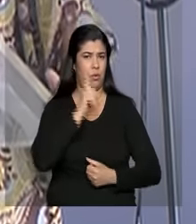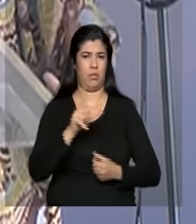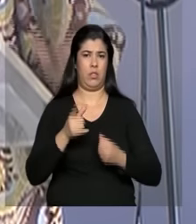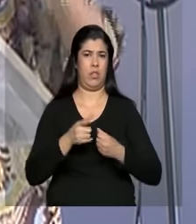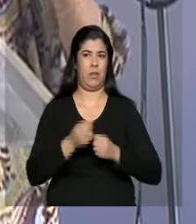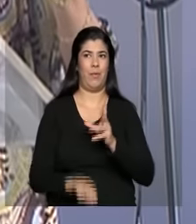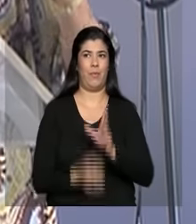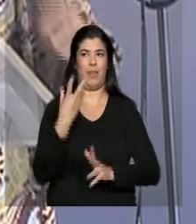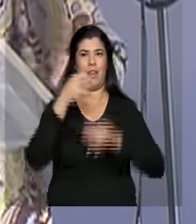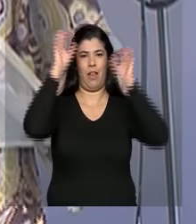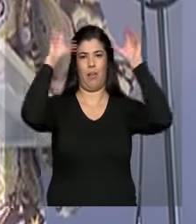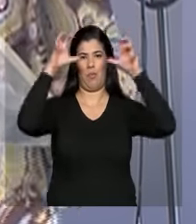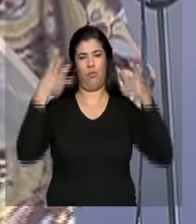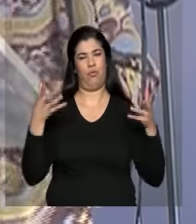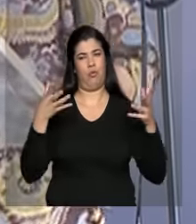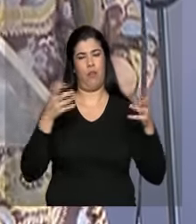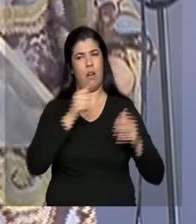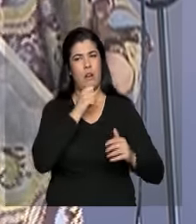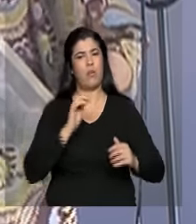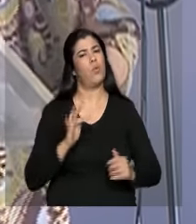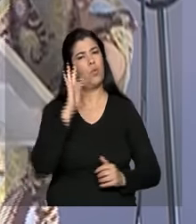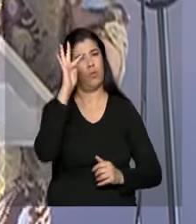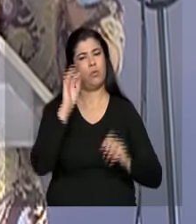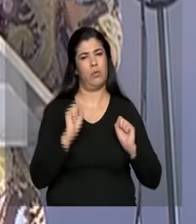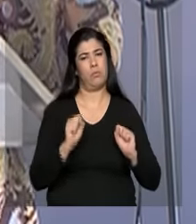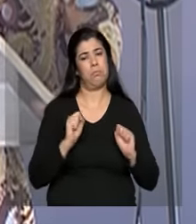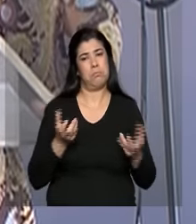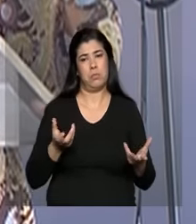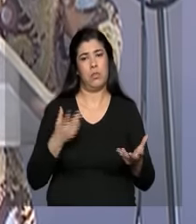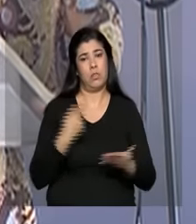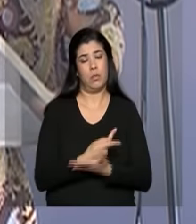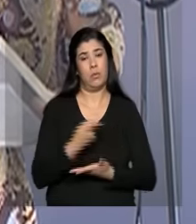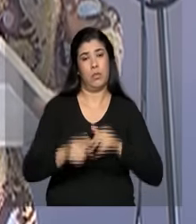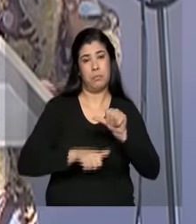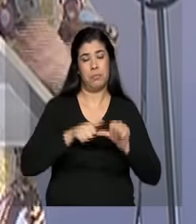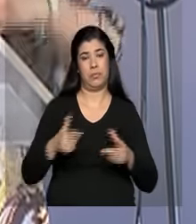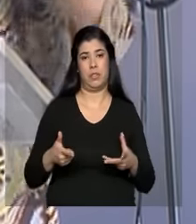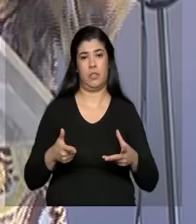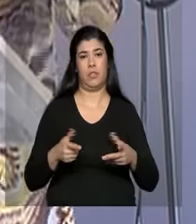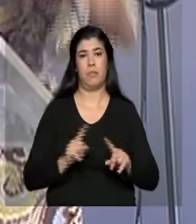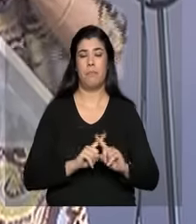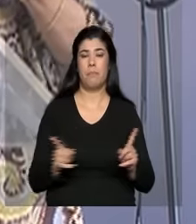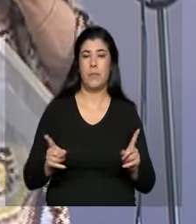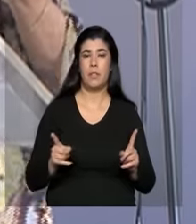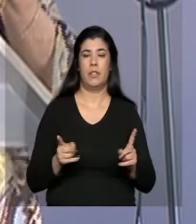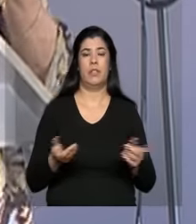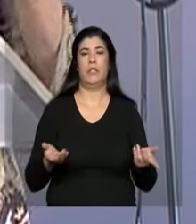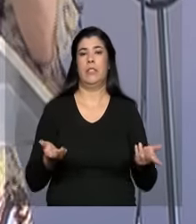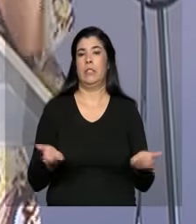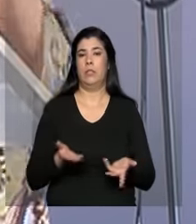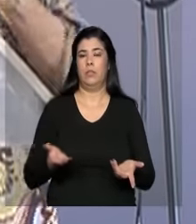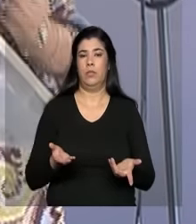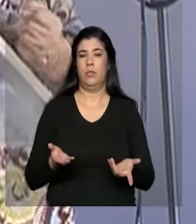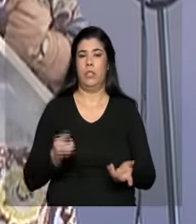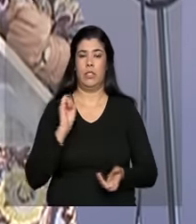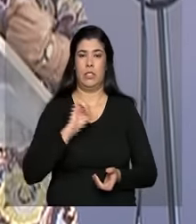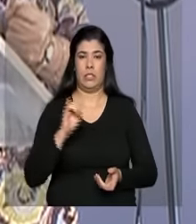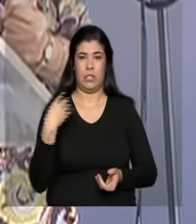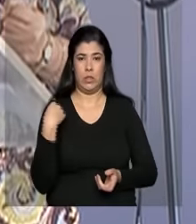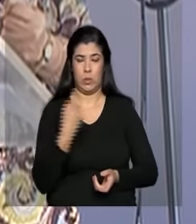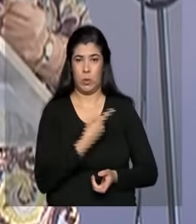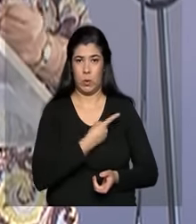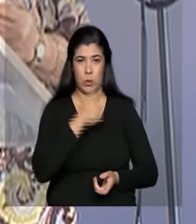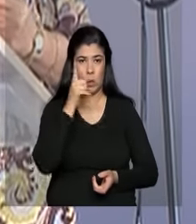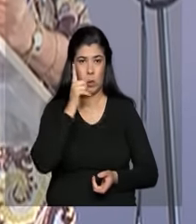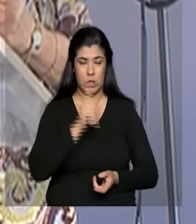chover ainda. Pode ser que, no futuro, a gente faça chover. Mas, se a gente não